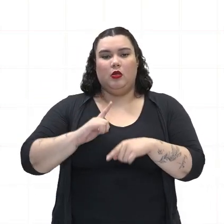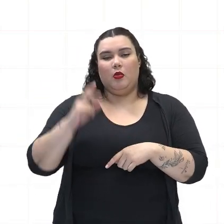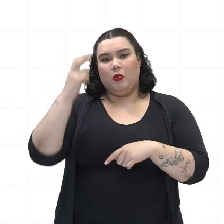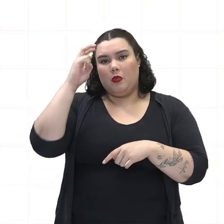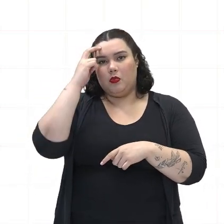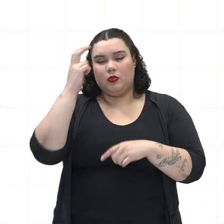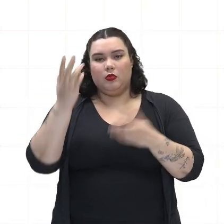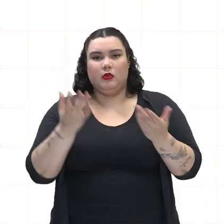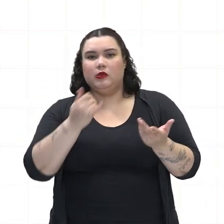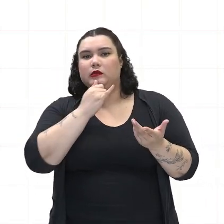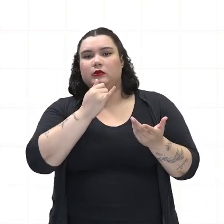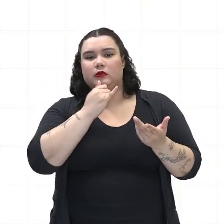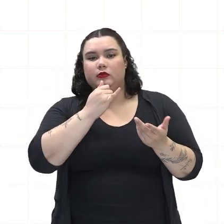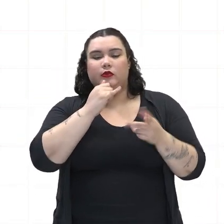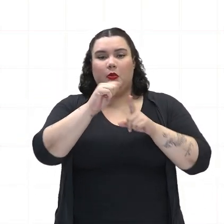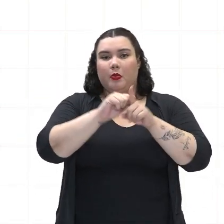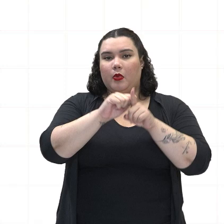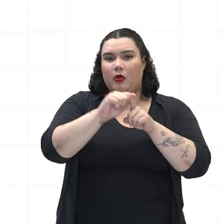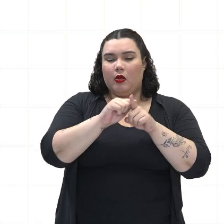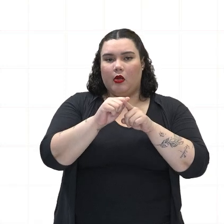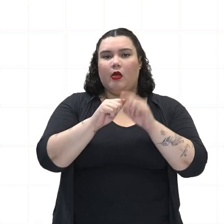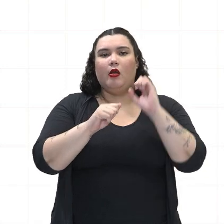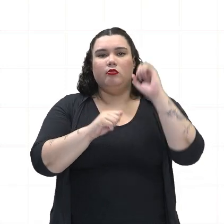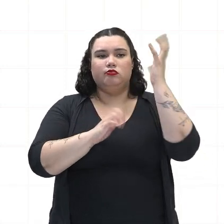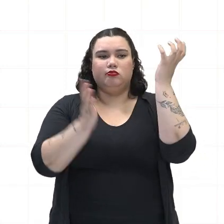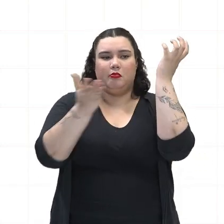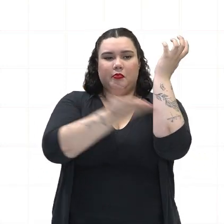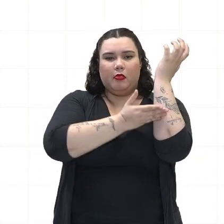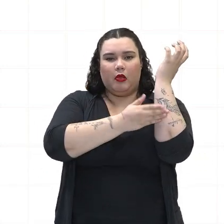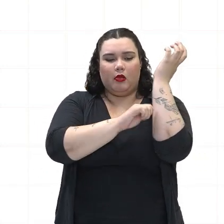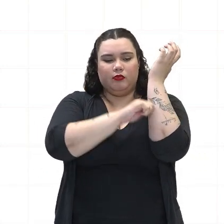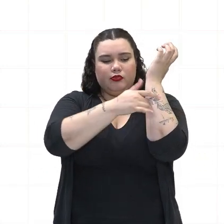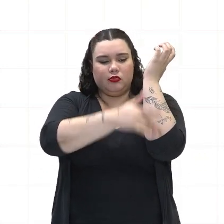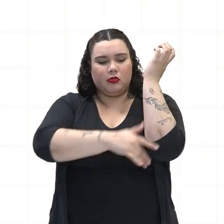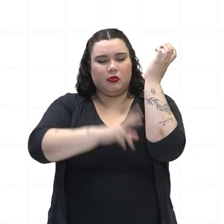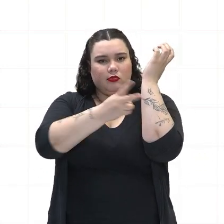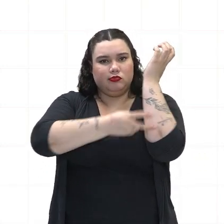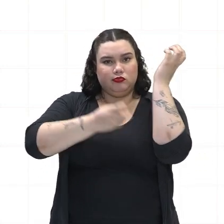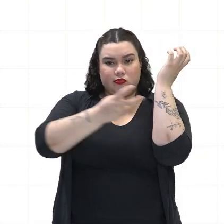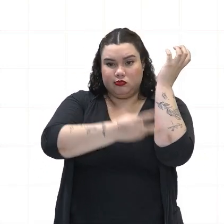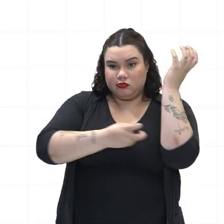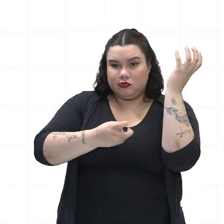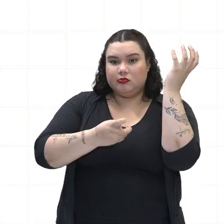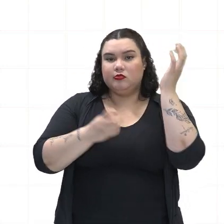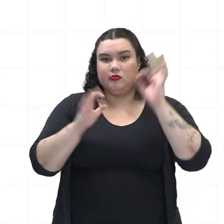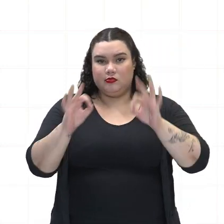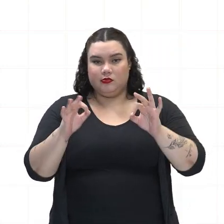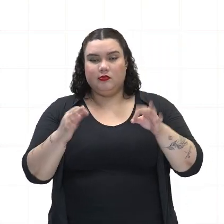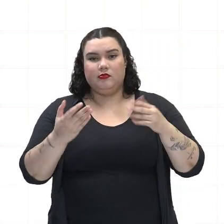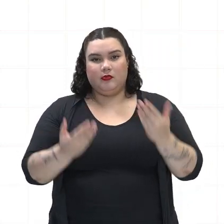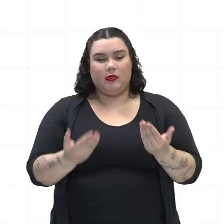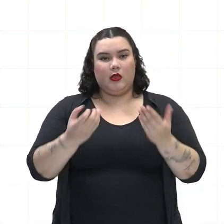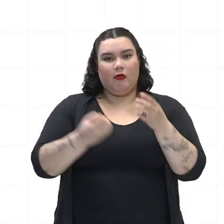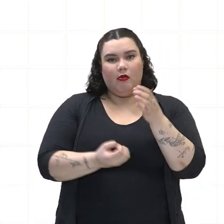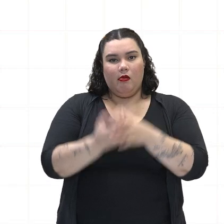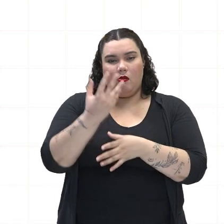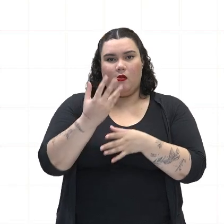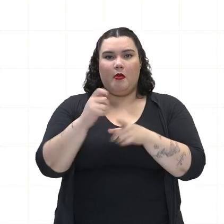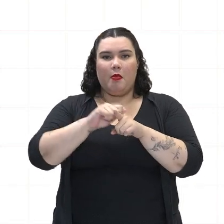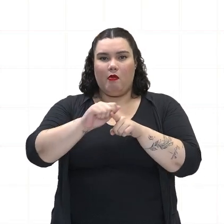tem também a cultura, por exemplo, ali da borracha, da extração do látex, da iva brasiliência, ou seja, da seringueira para a